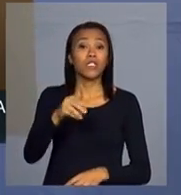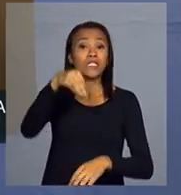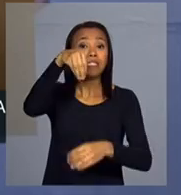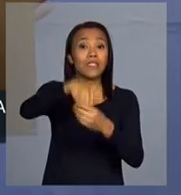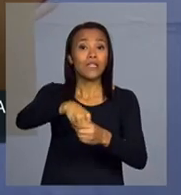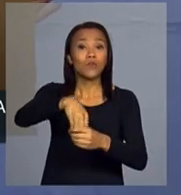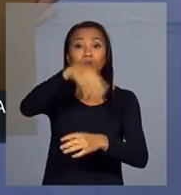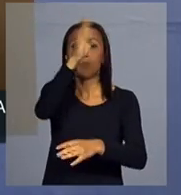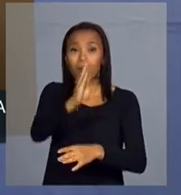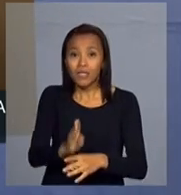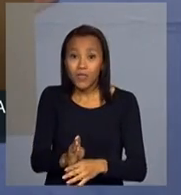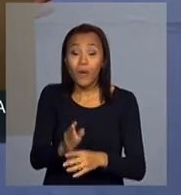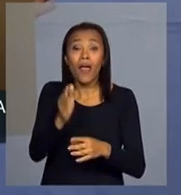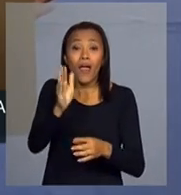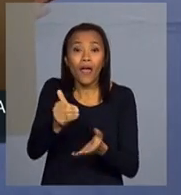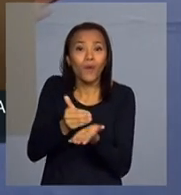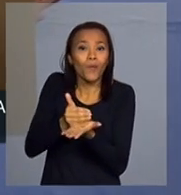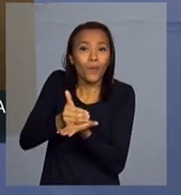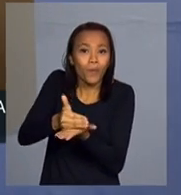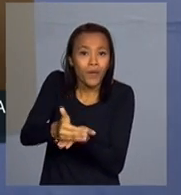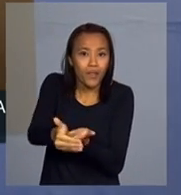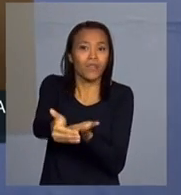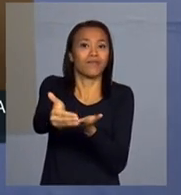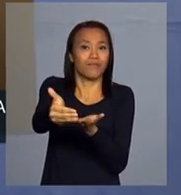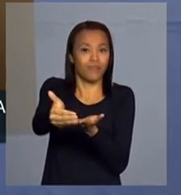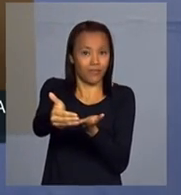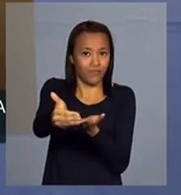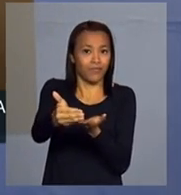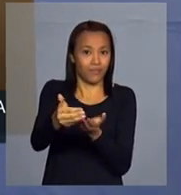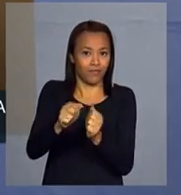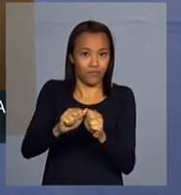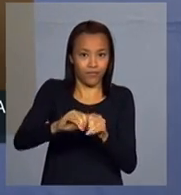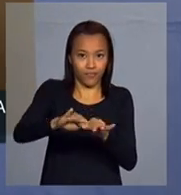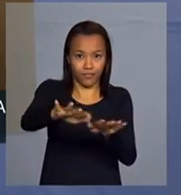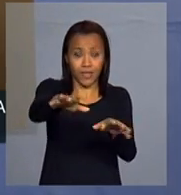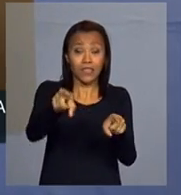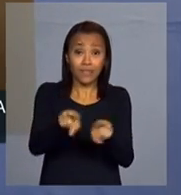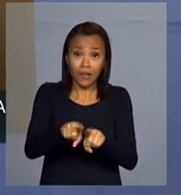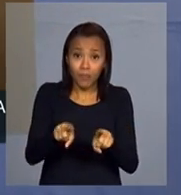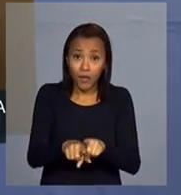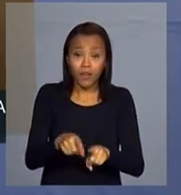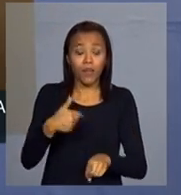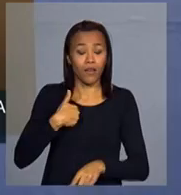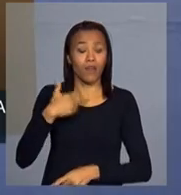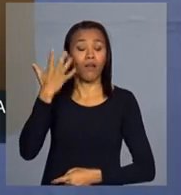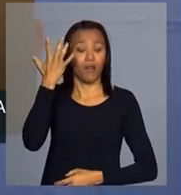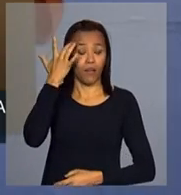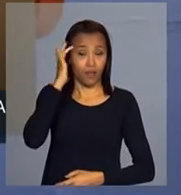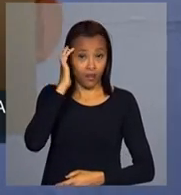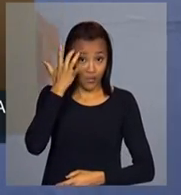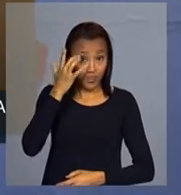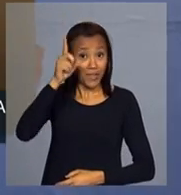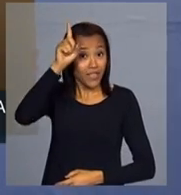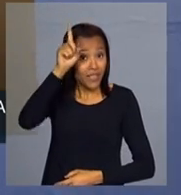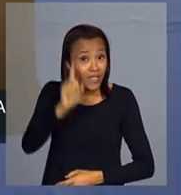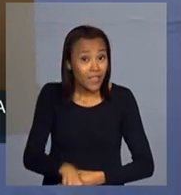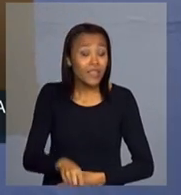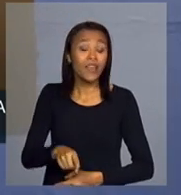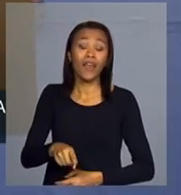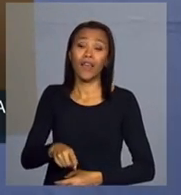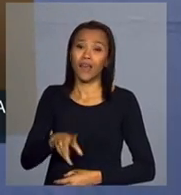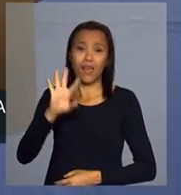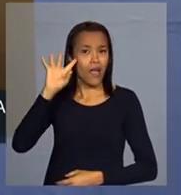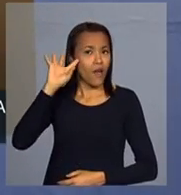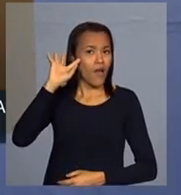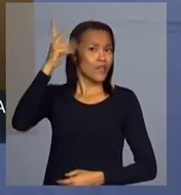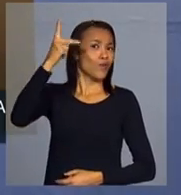o início do Brasil e também eu acho que é a solução do Brasil.